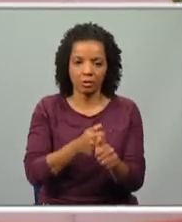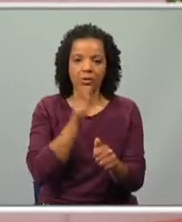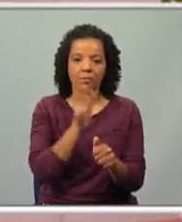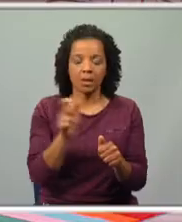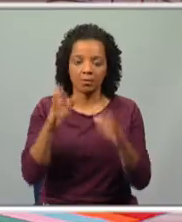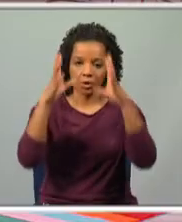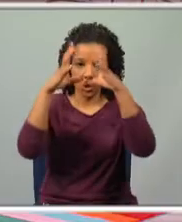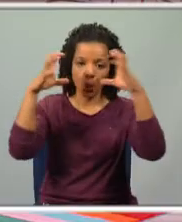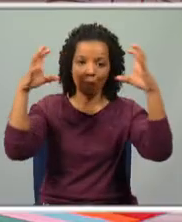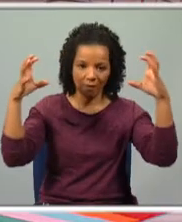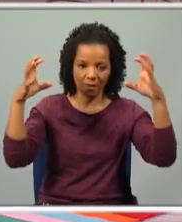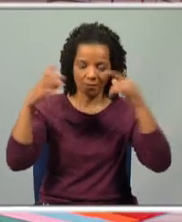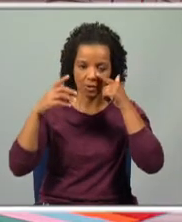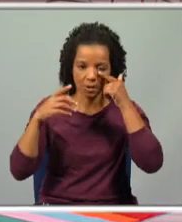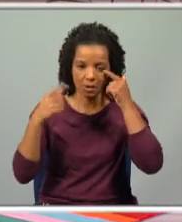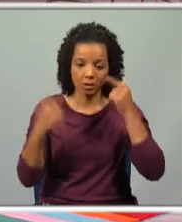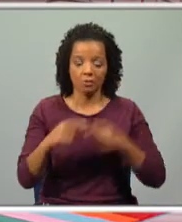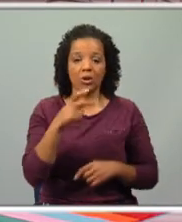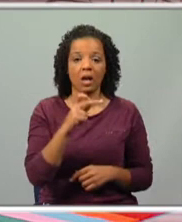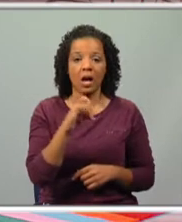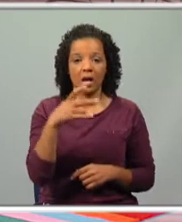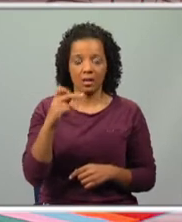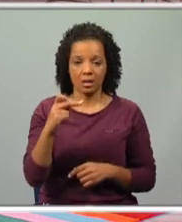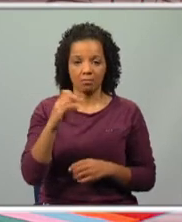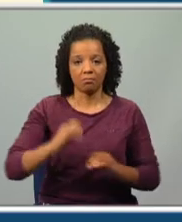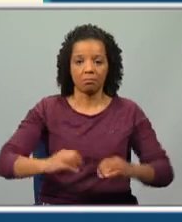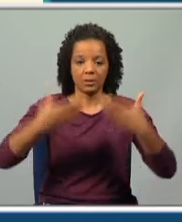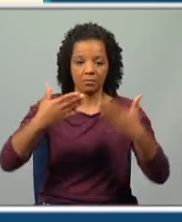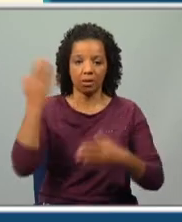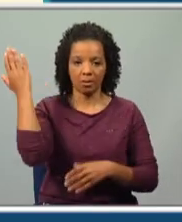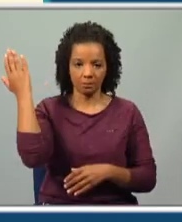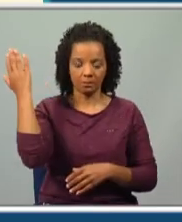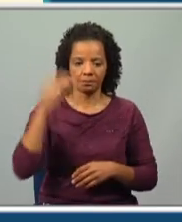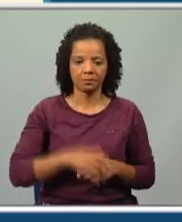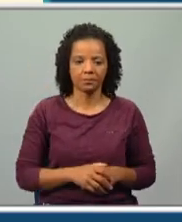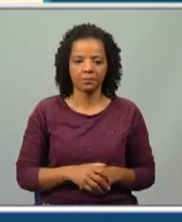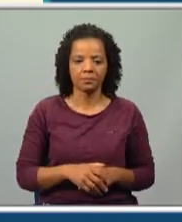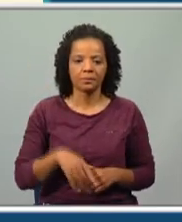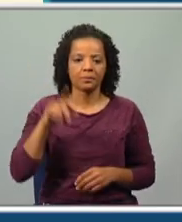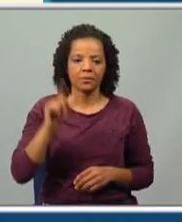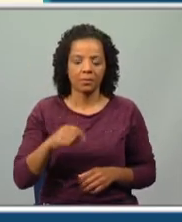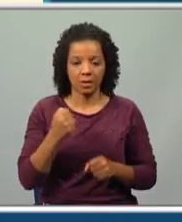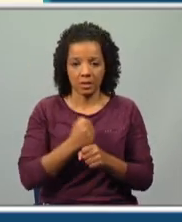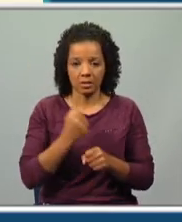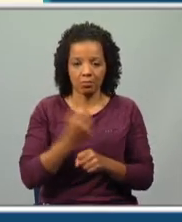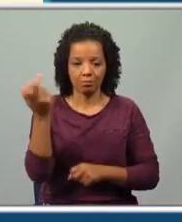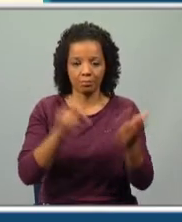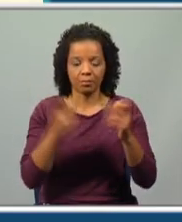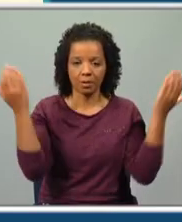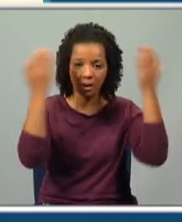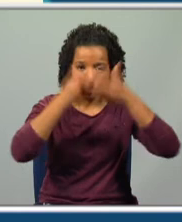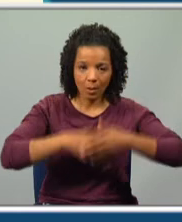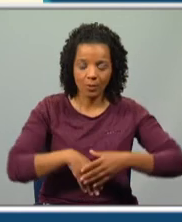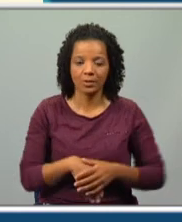palavras comigo. Ora, repara, temos a Aia como elemento central e temos também a ação a decorrer de noite,